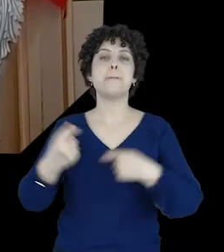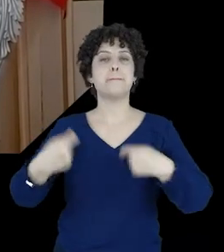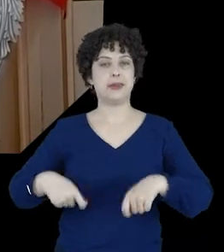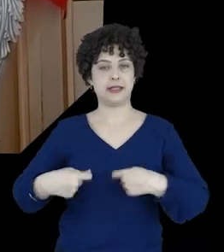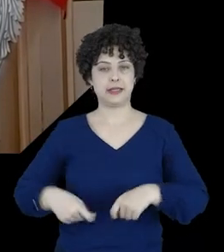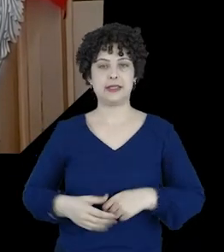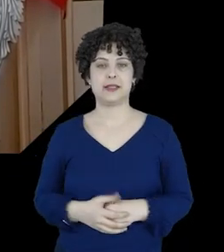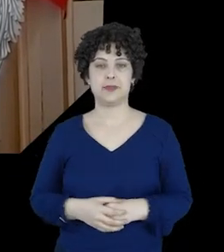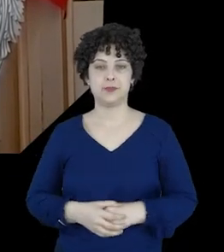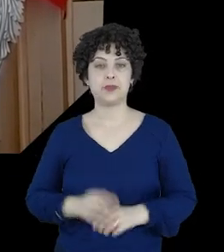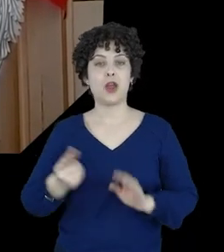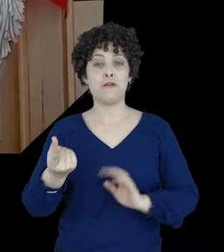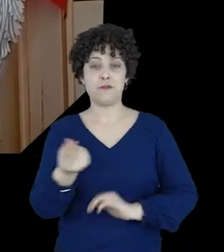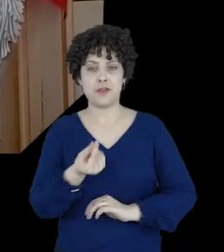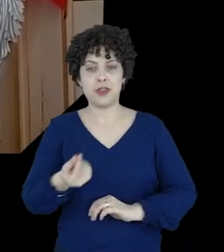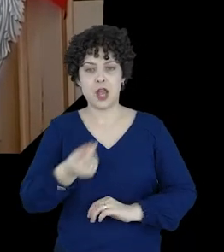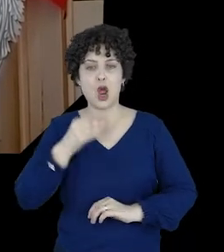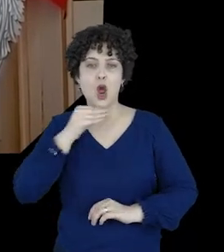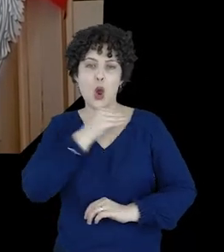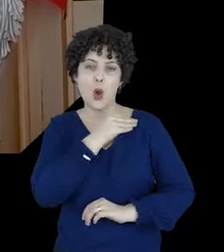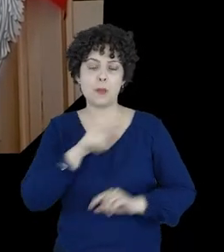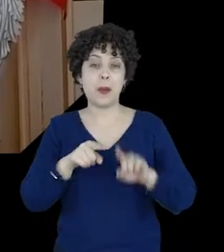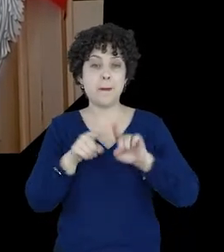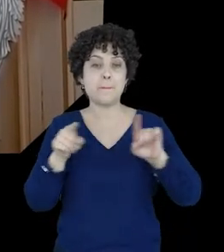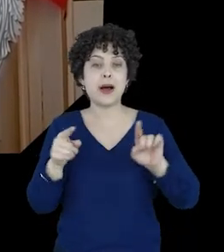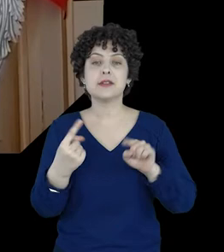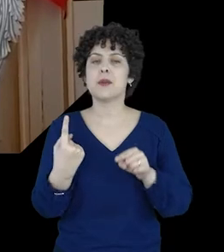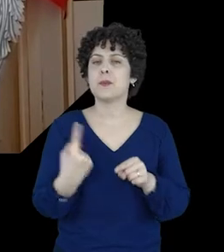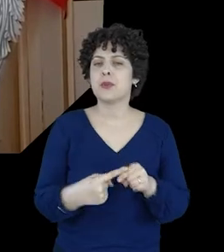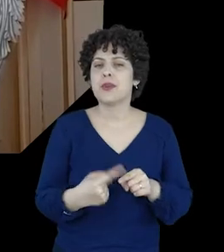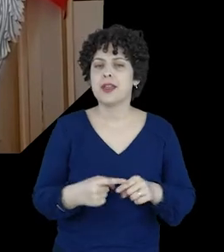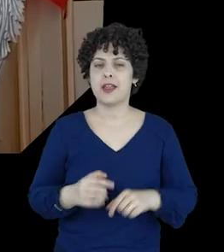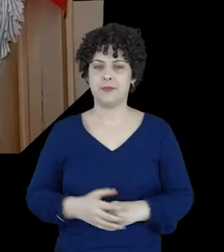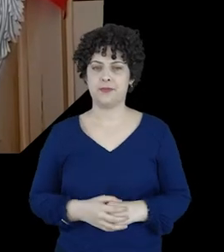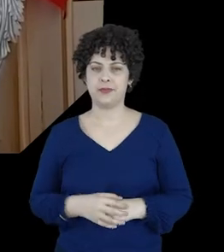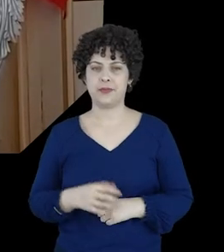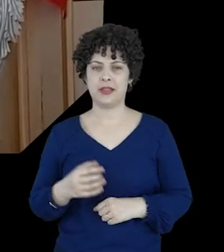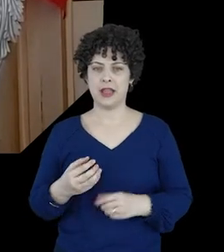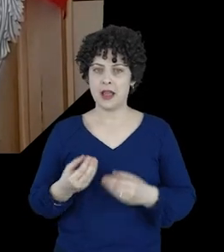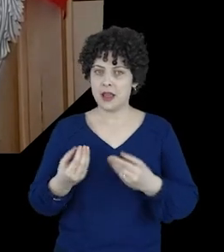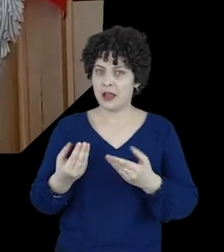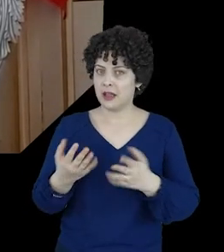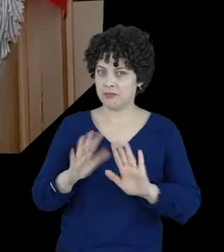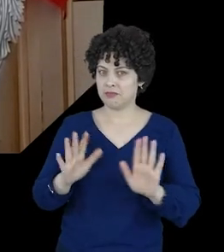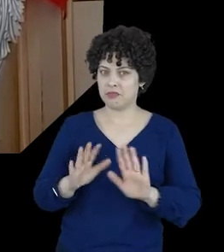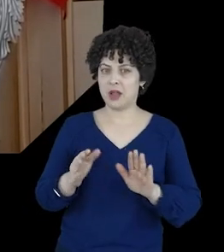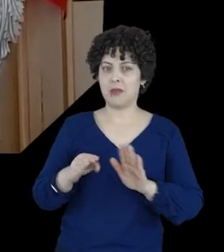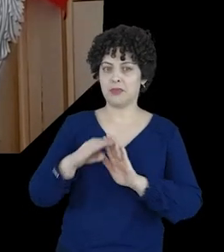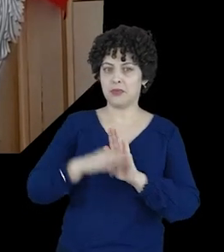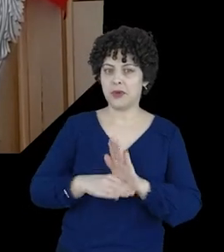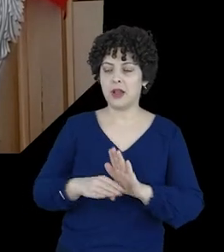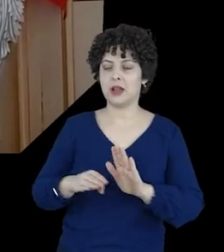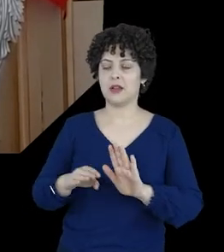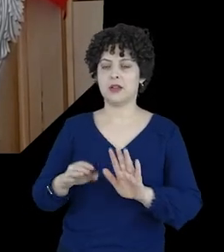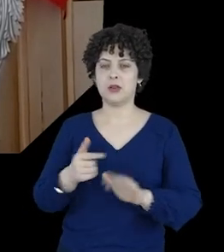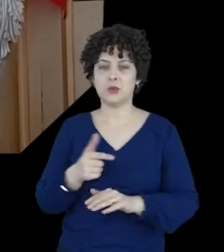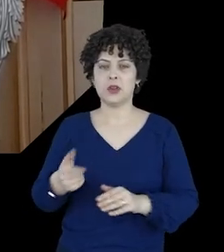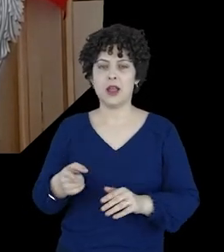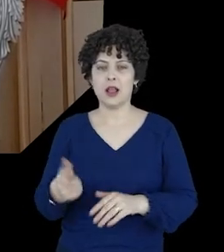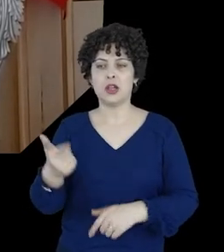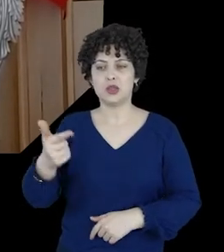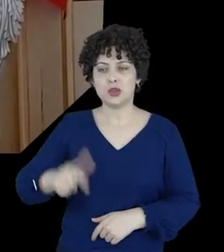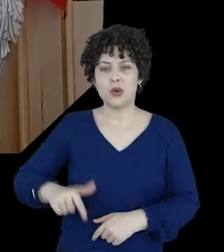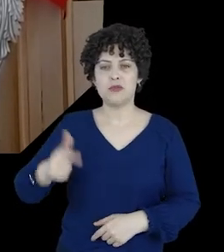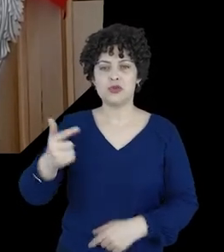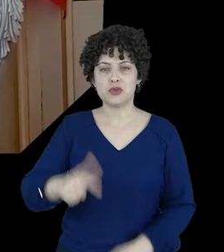protegidos. Os financeiros, é claro, mas também pelo fato de que, sem dar instruções, podemos encorajá-la a